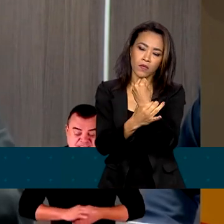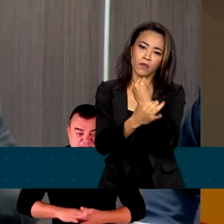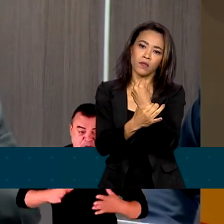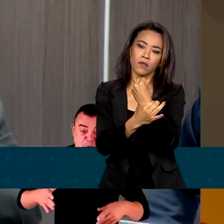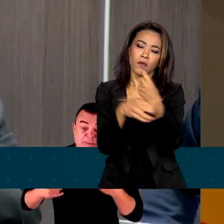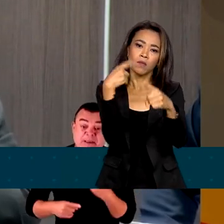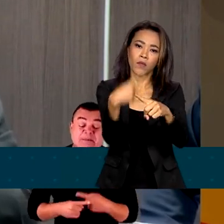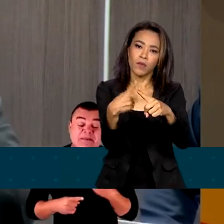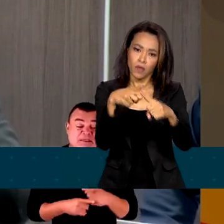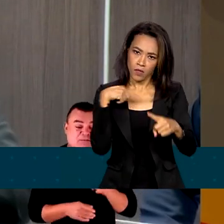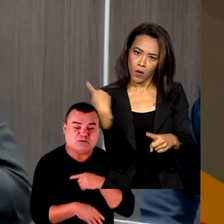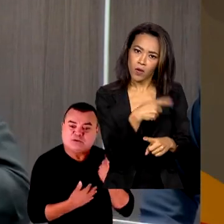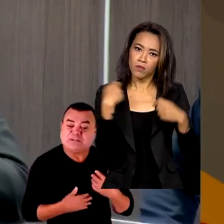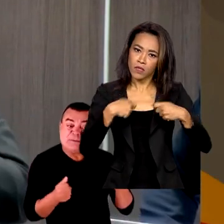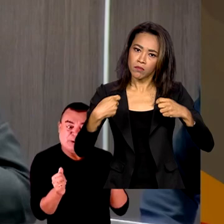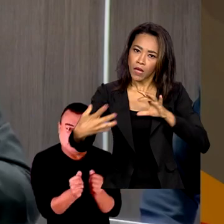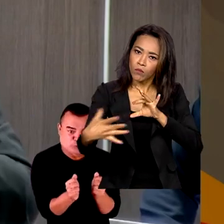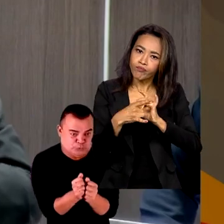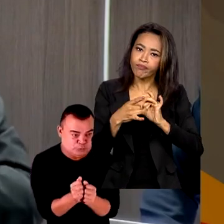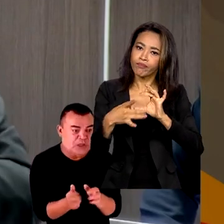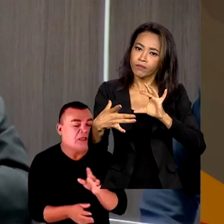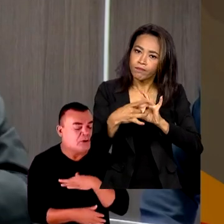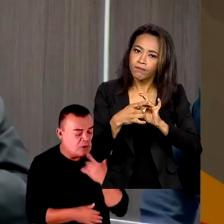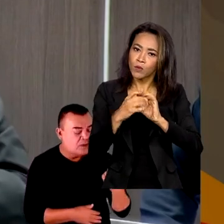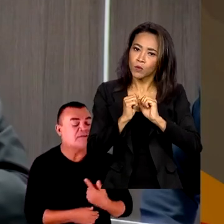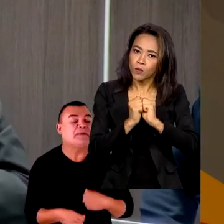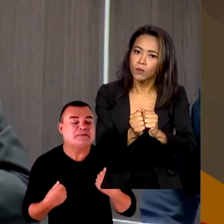precisamos estar juntos e nós precisamos da ajuda dos senhores. Obrigado. Obrigado.